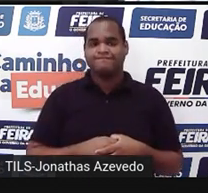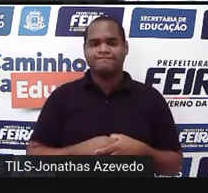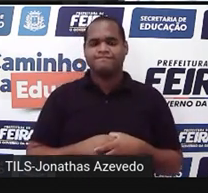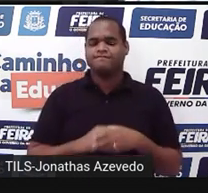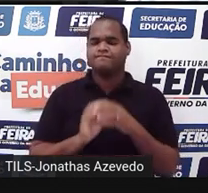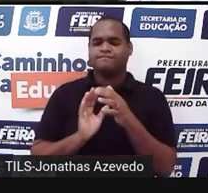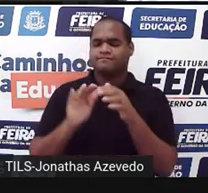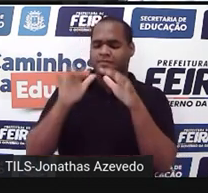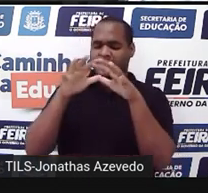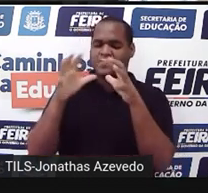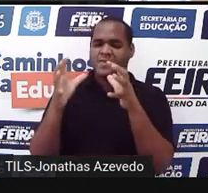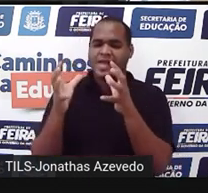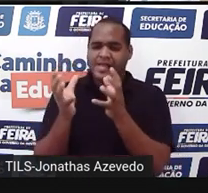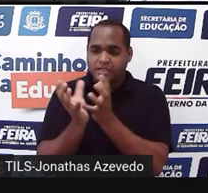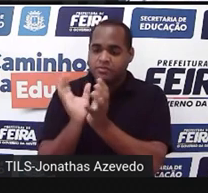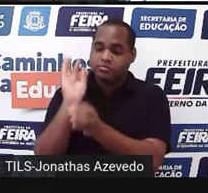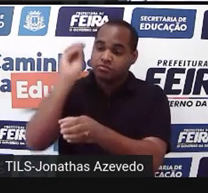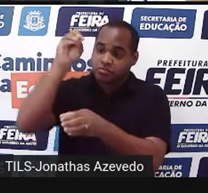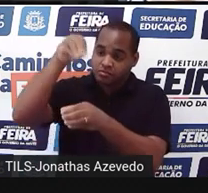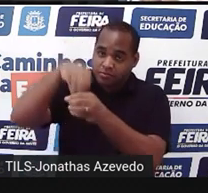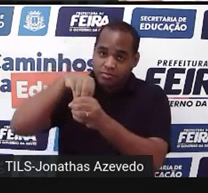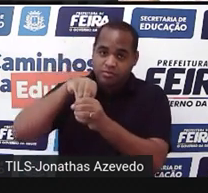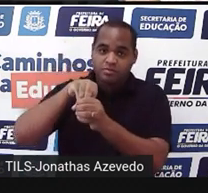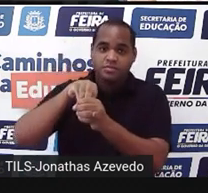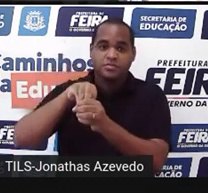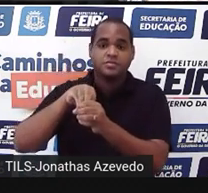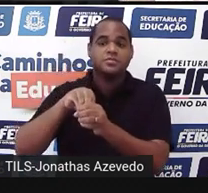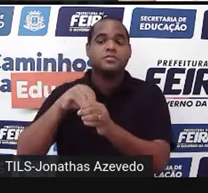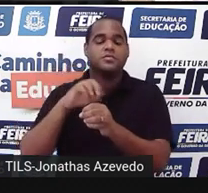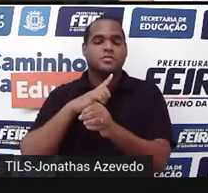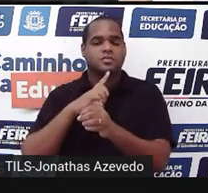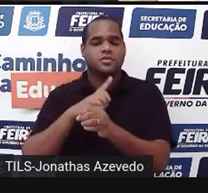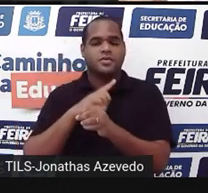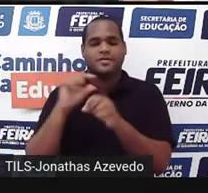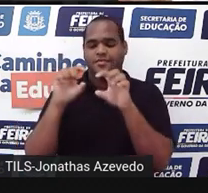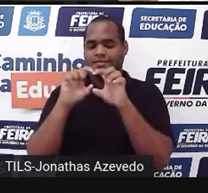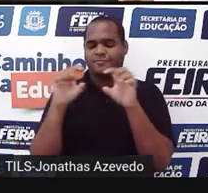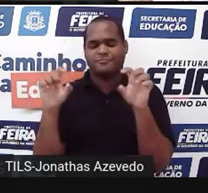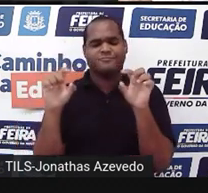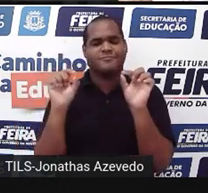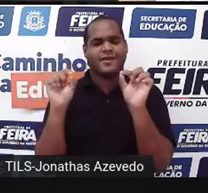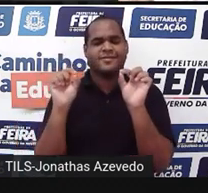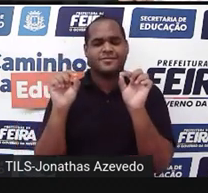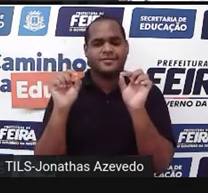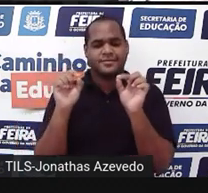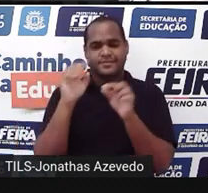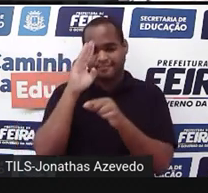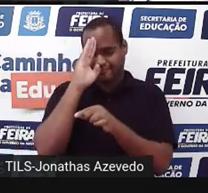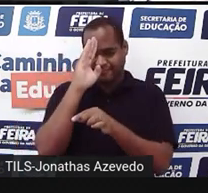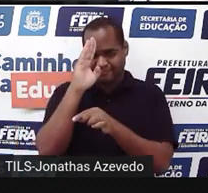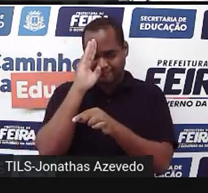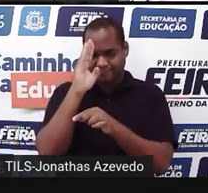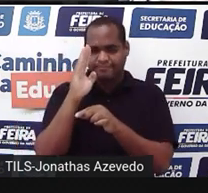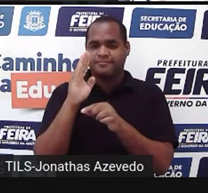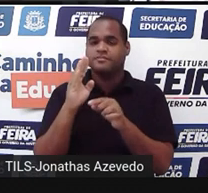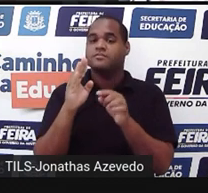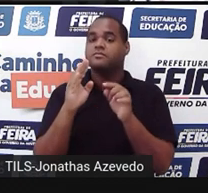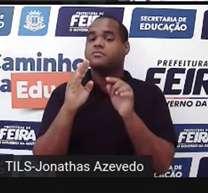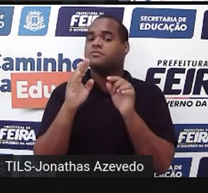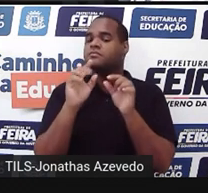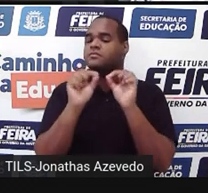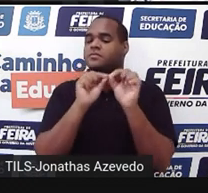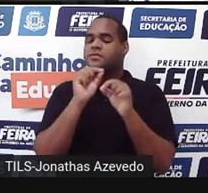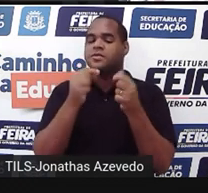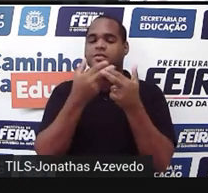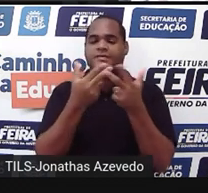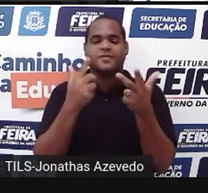Espaço interno. E veja que espaço interno eu coloquei em destaque. Por que, professor? Porque quando eu pergunto de espaço